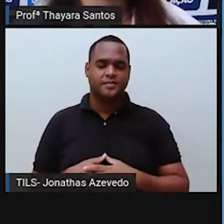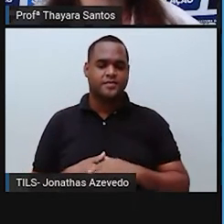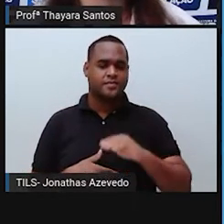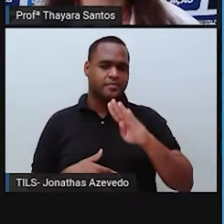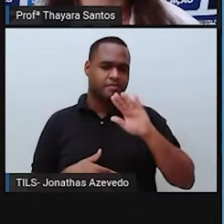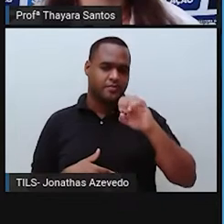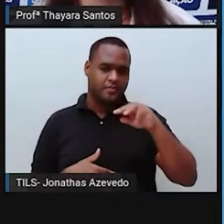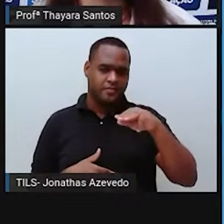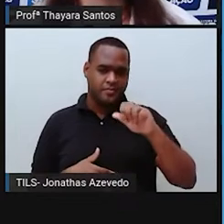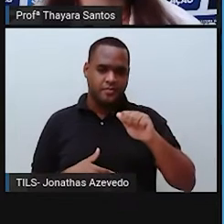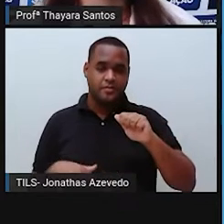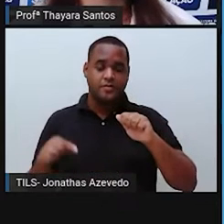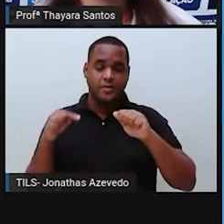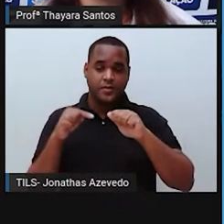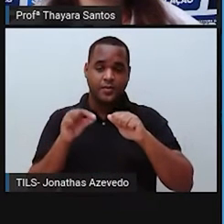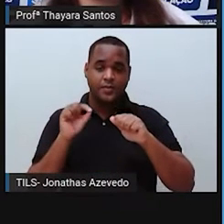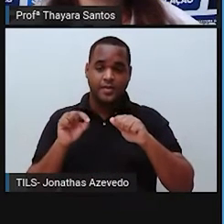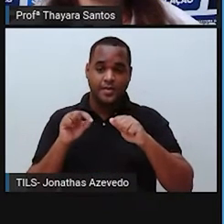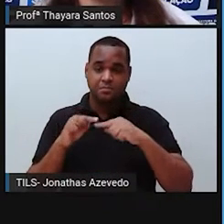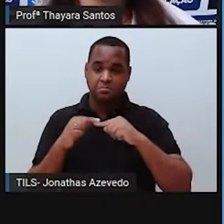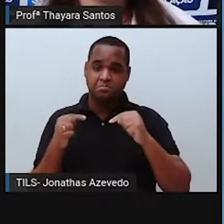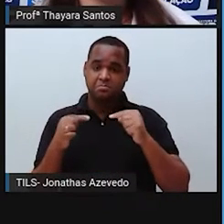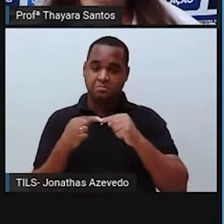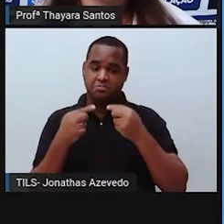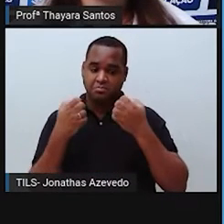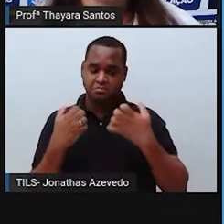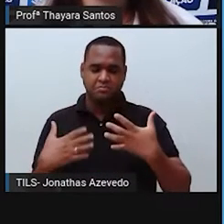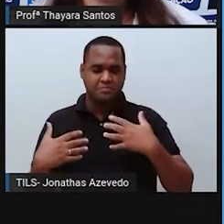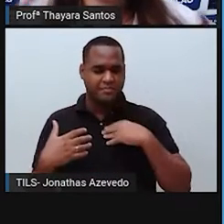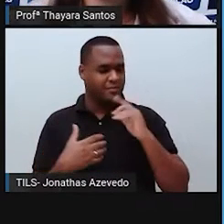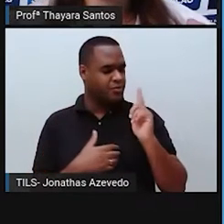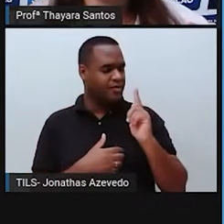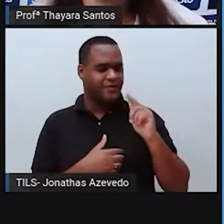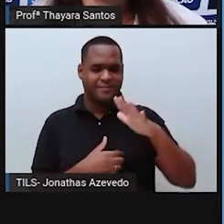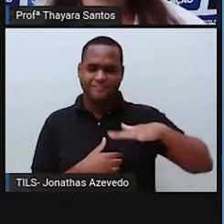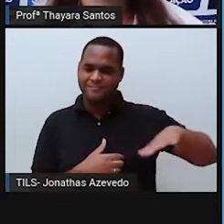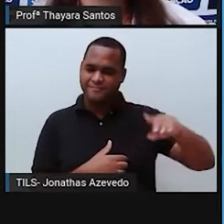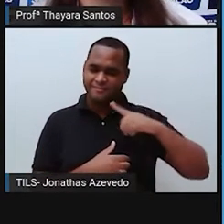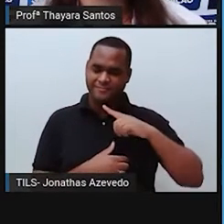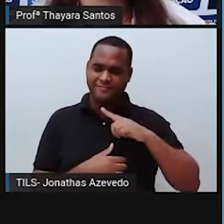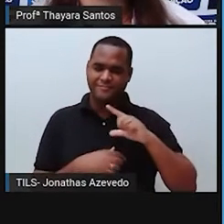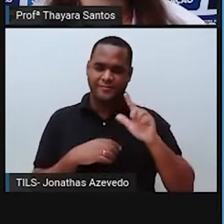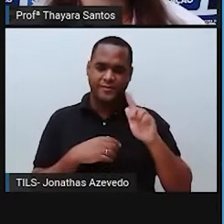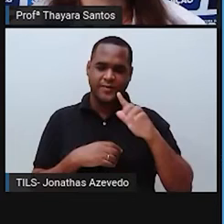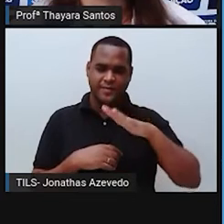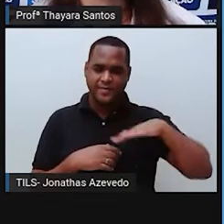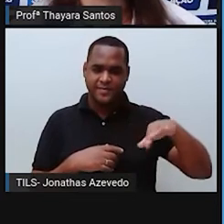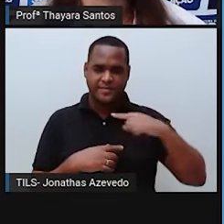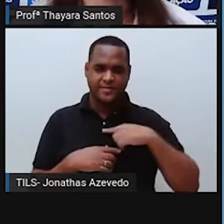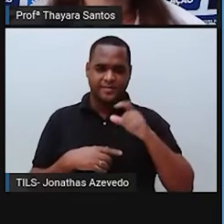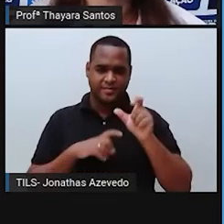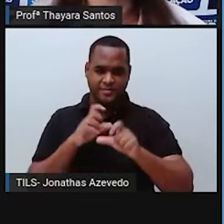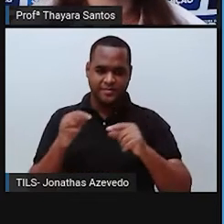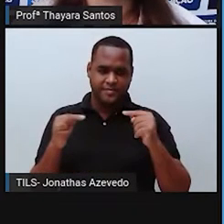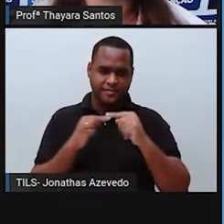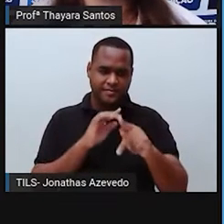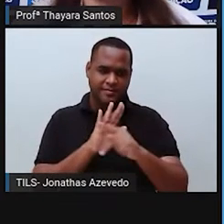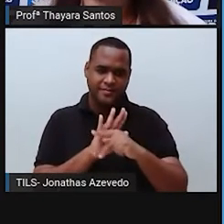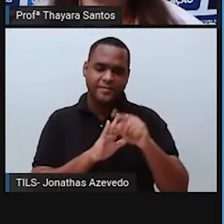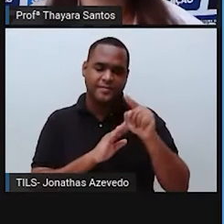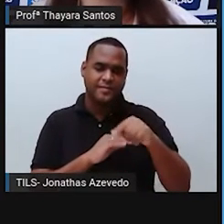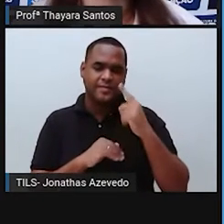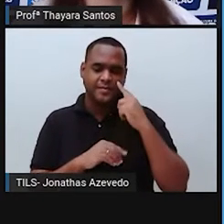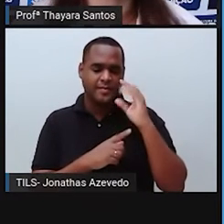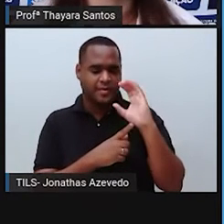um bioma pode ser definido como um espaço geográfico, uma área geográfica que tem características específicas de